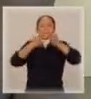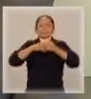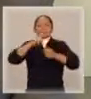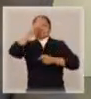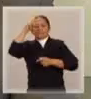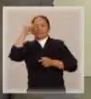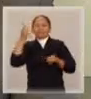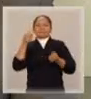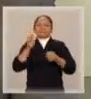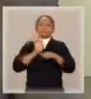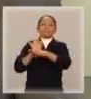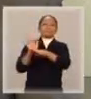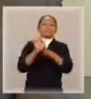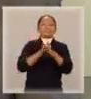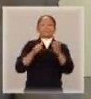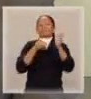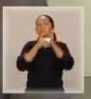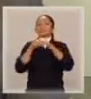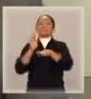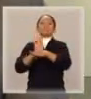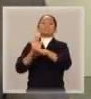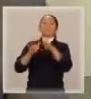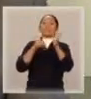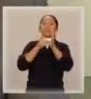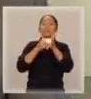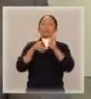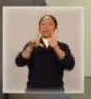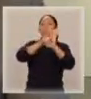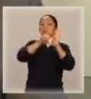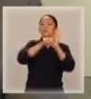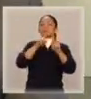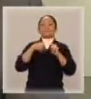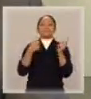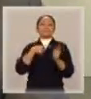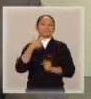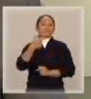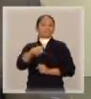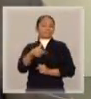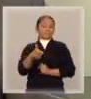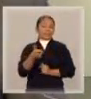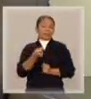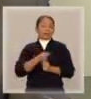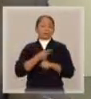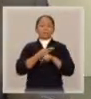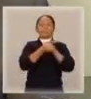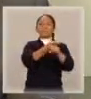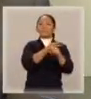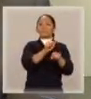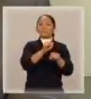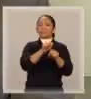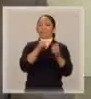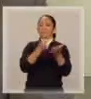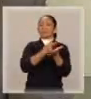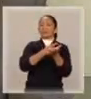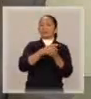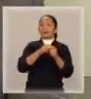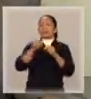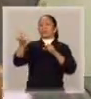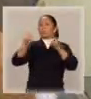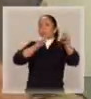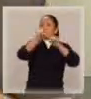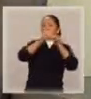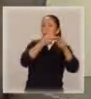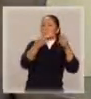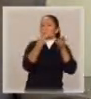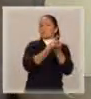aquele pedido numa legislação que ele vai procurar usar de forma reflexa ou de